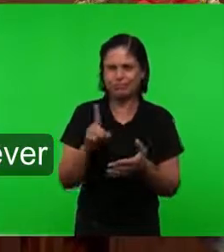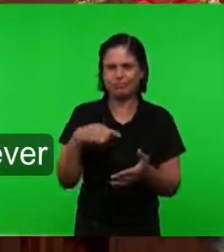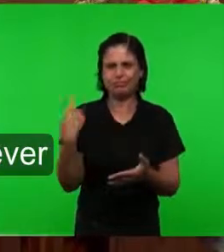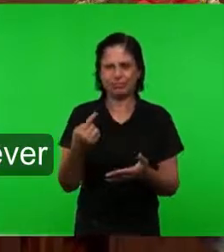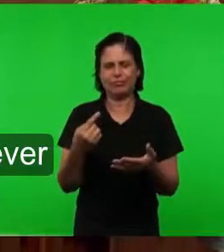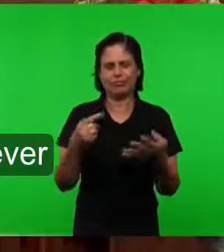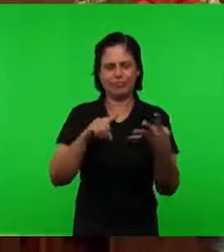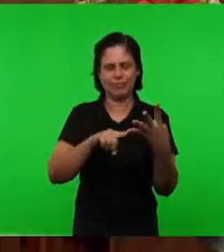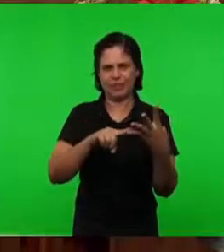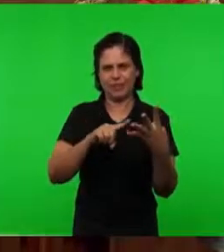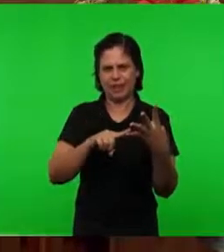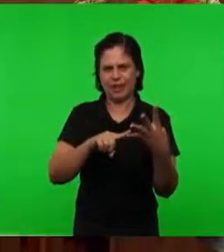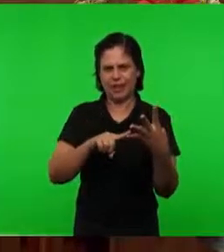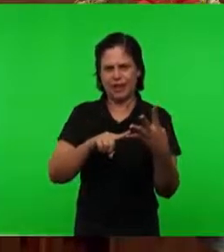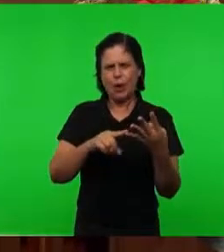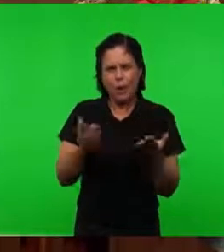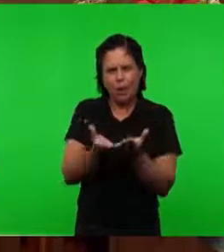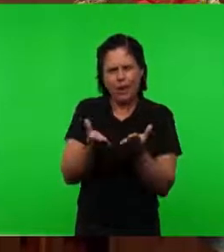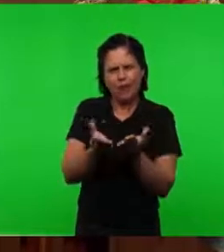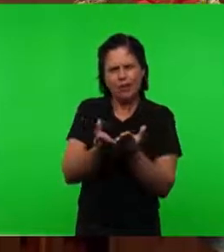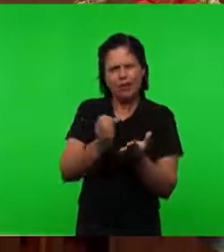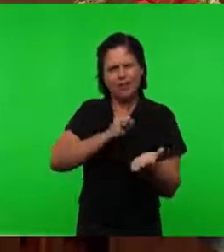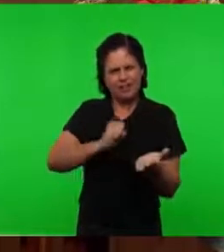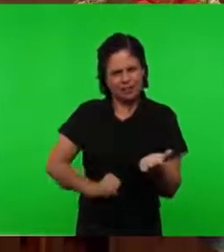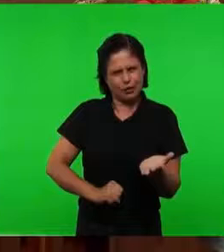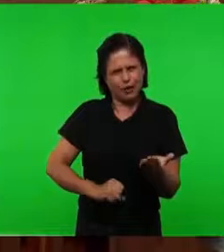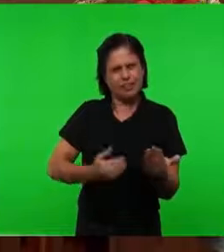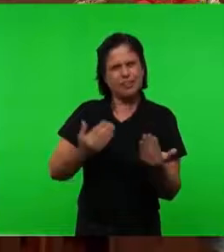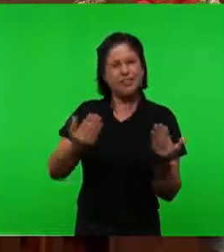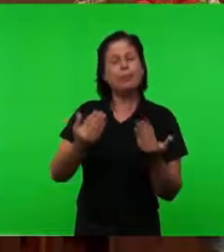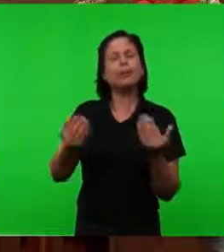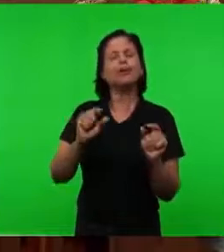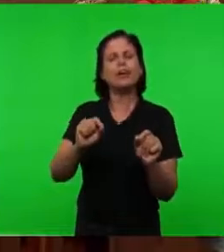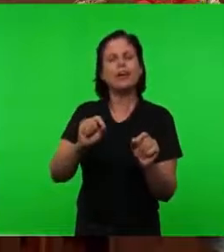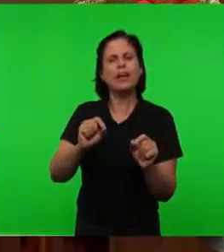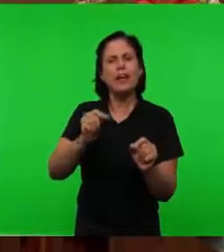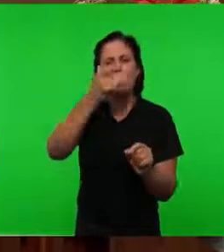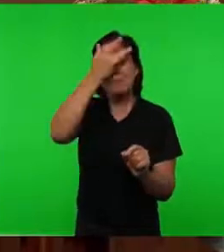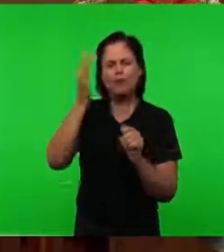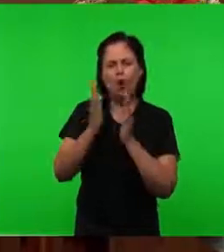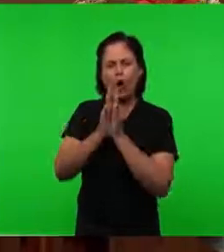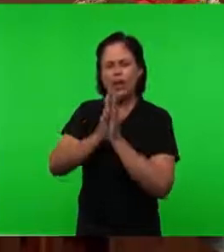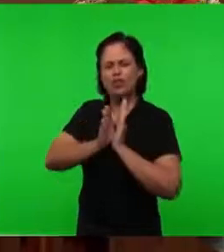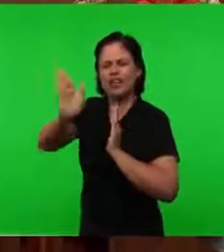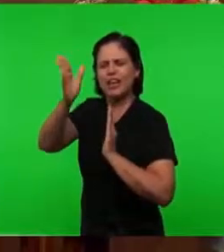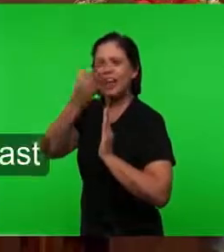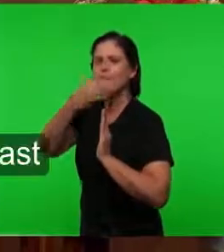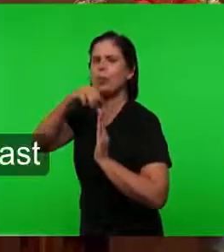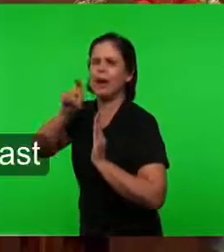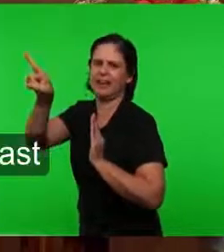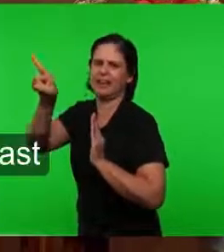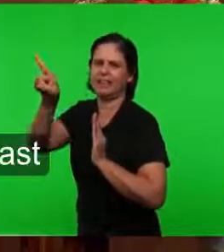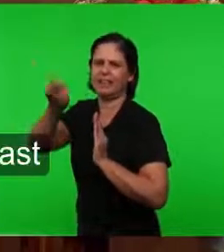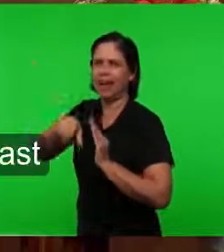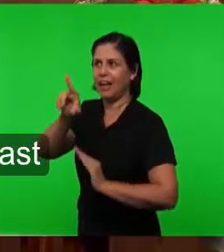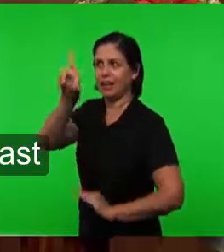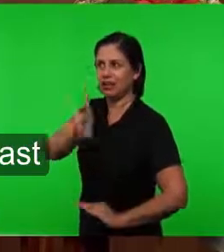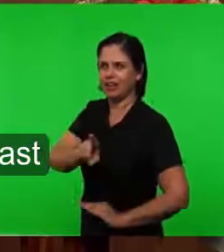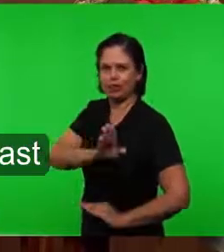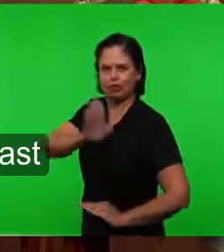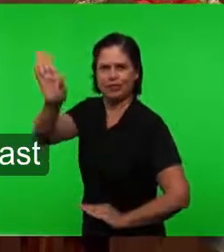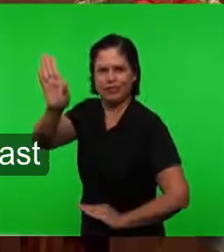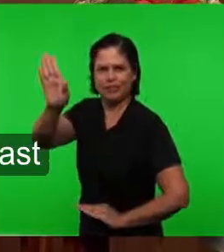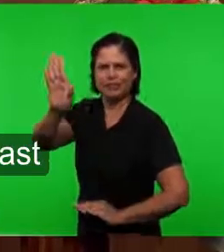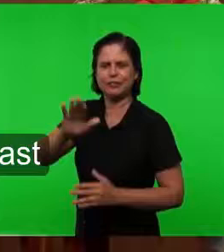sacerdote universal Do crente Nós vamos ver Agora aqui O que que entra A igreja Entra O